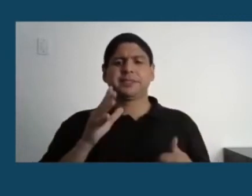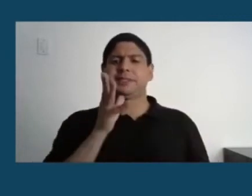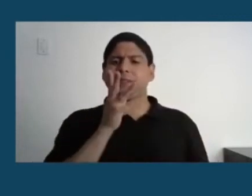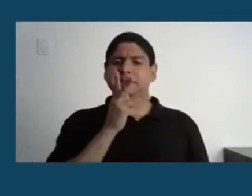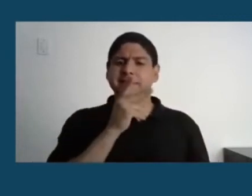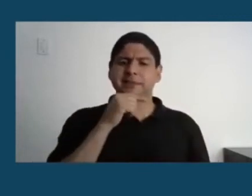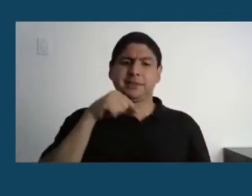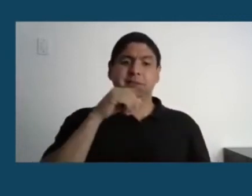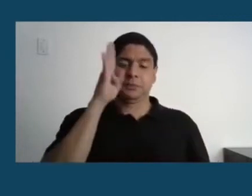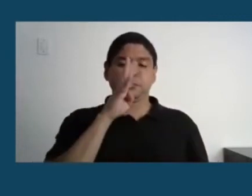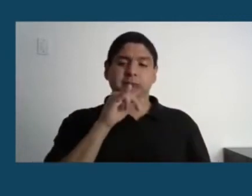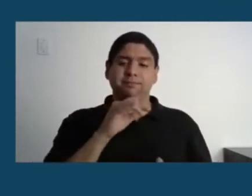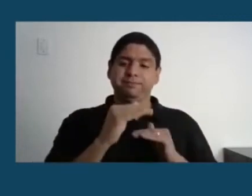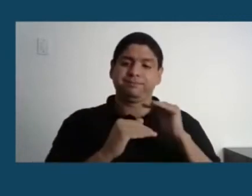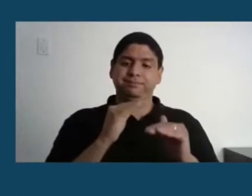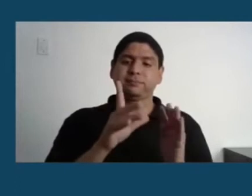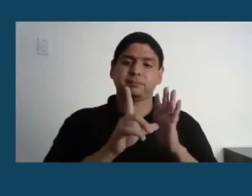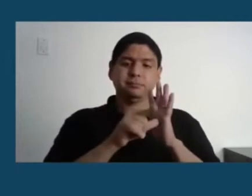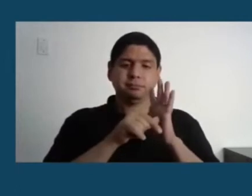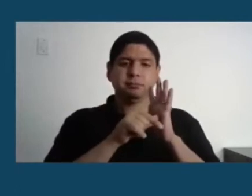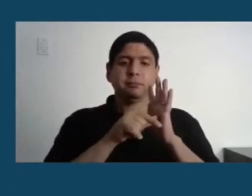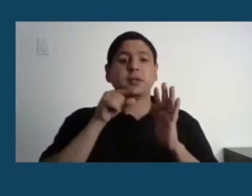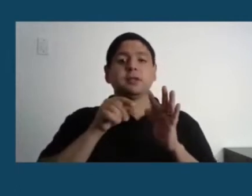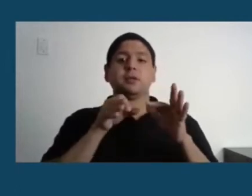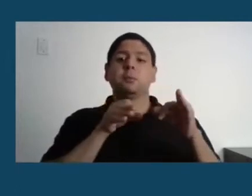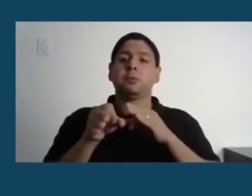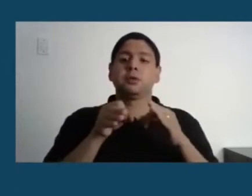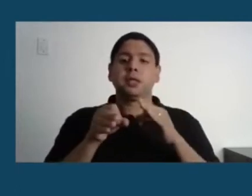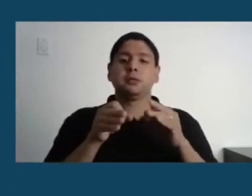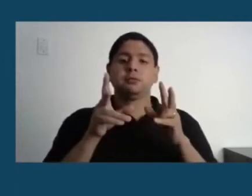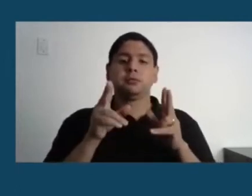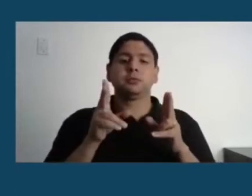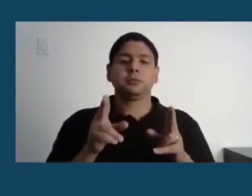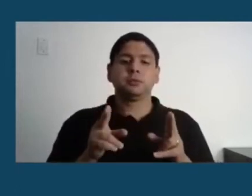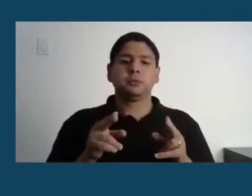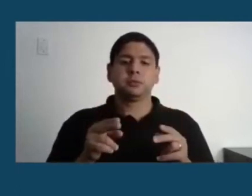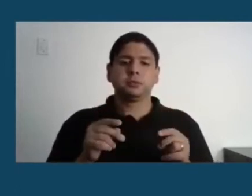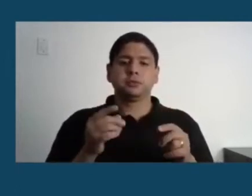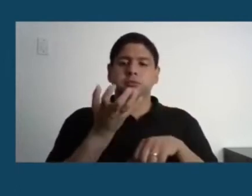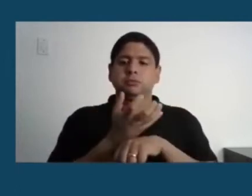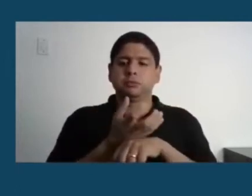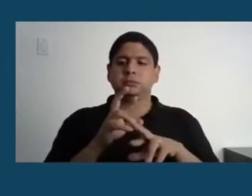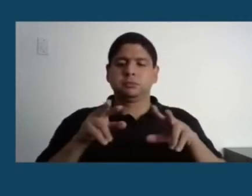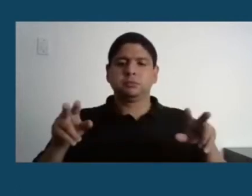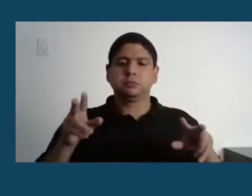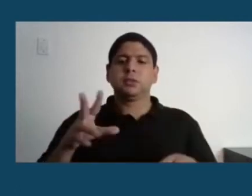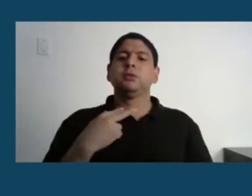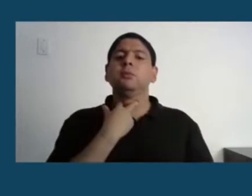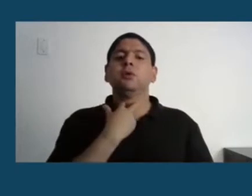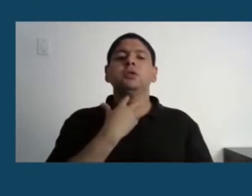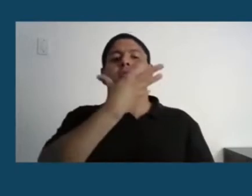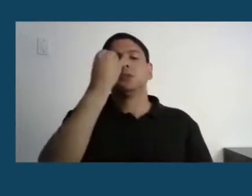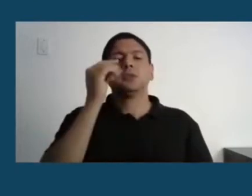no nosso país. E esses projetos, eles são projetos transversais, interdisciplinares. Nós não podemos esquecer que a transição